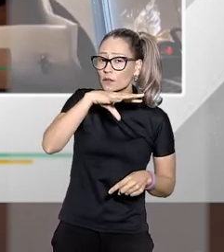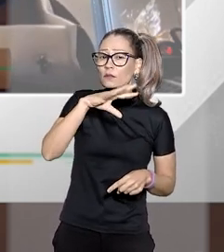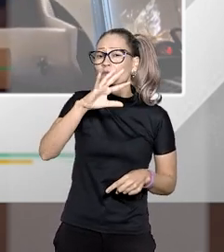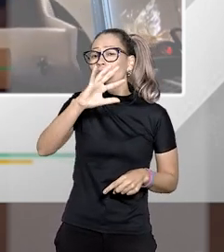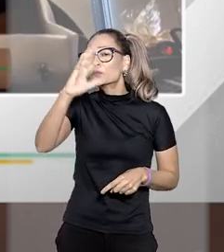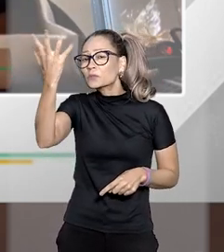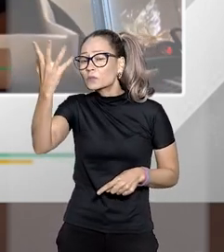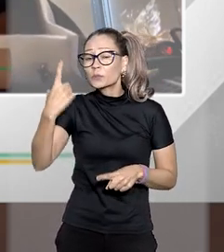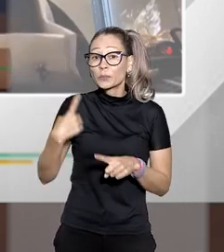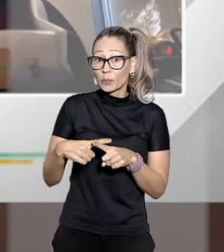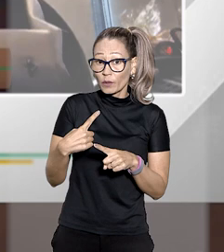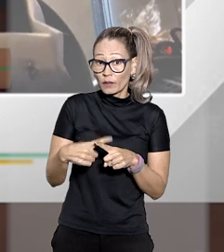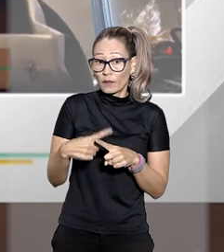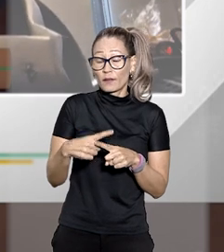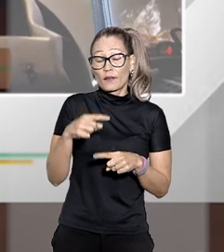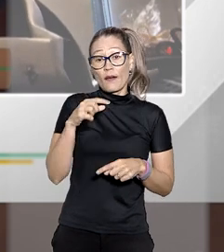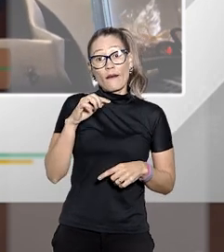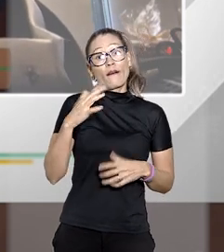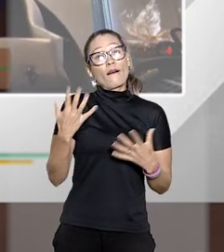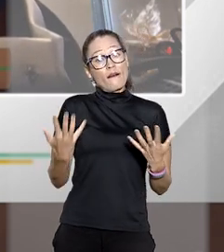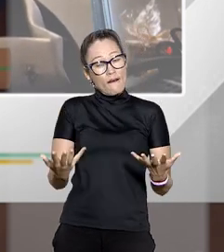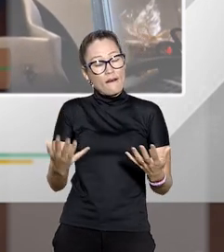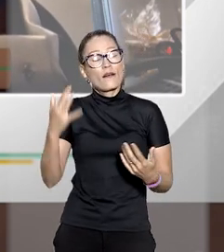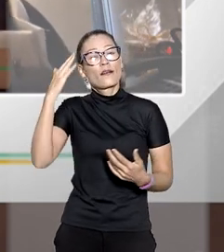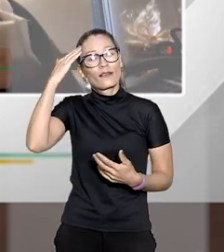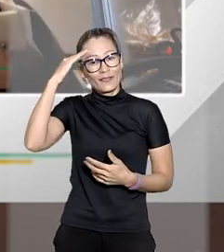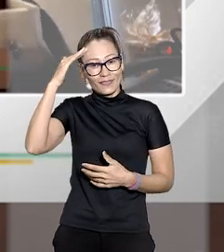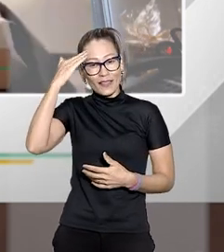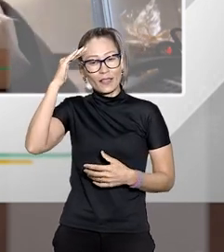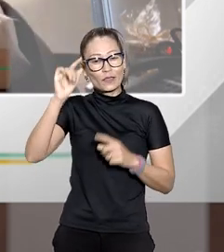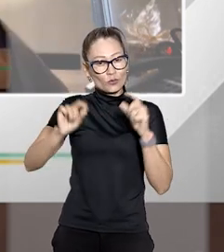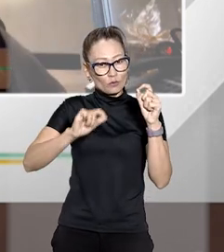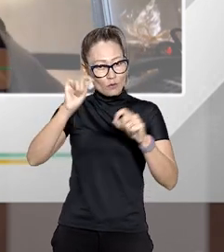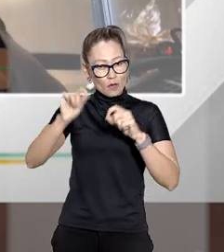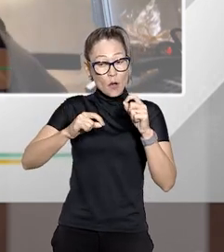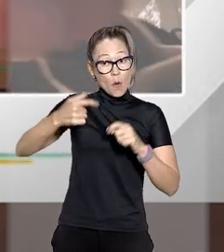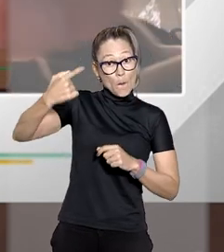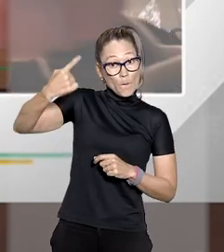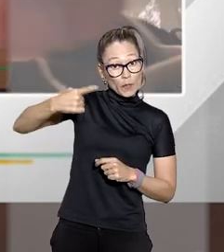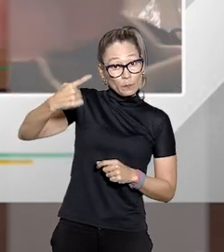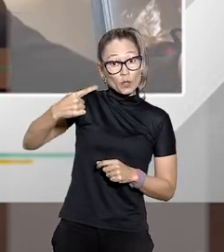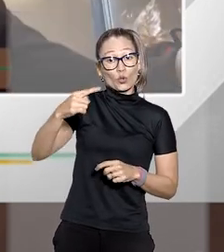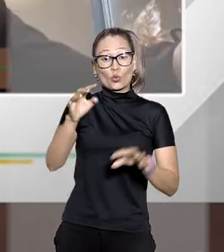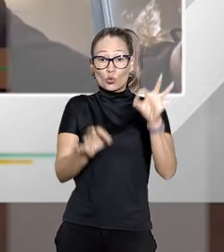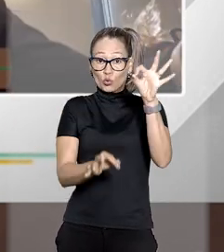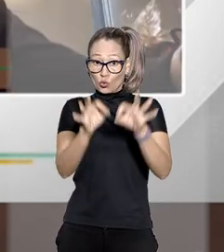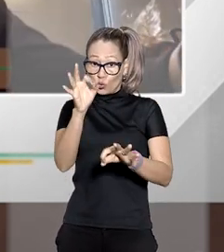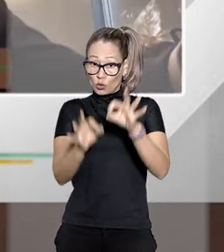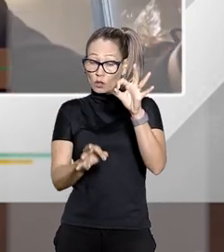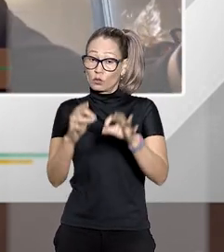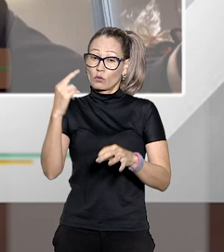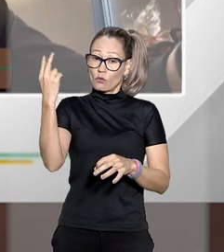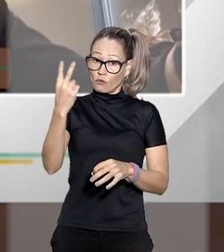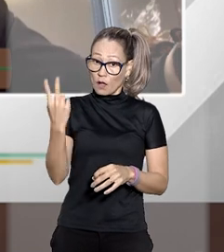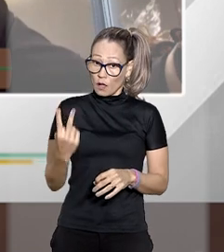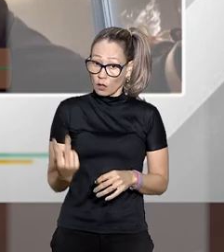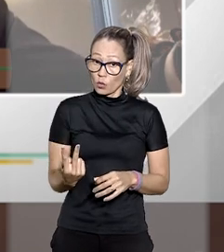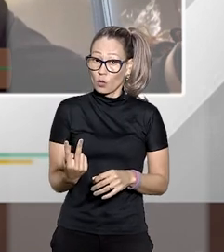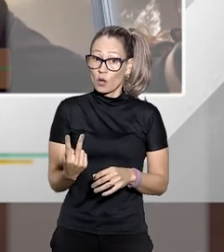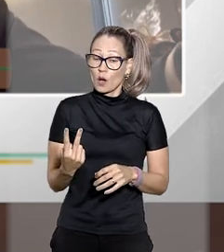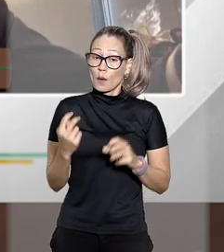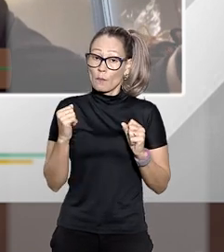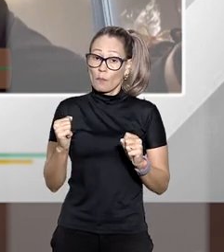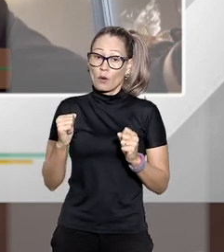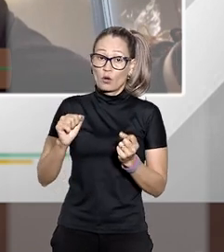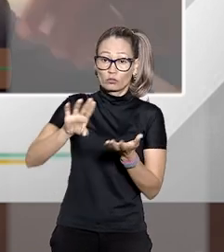jurídica aconteceu e aí se entende o seguinte olha ainda que no primeiro juízo de valor inicial você possa